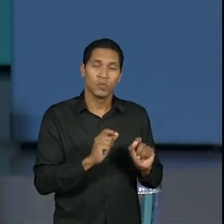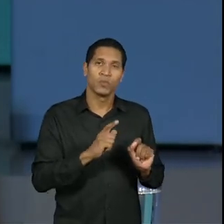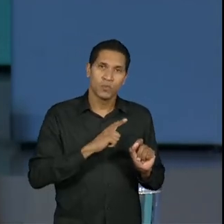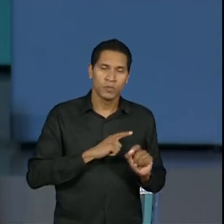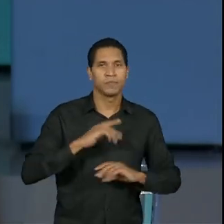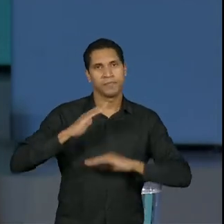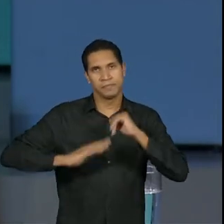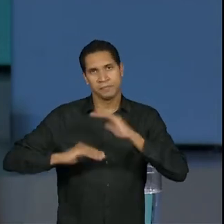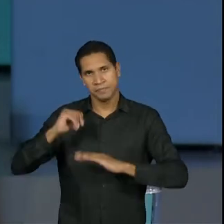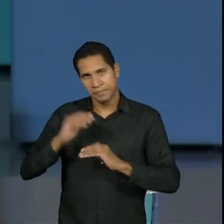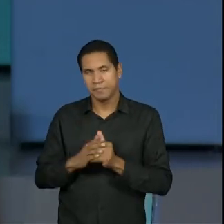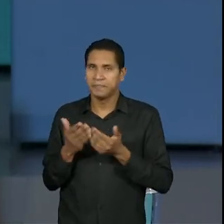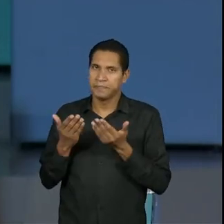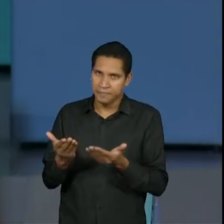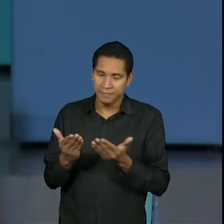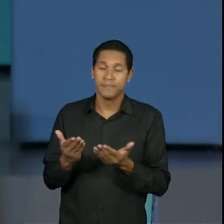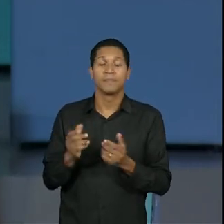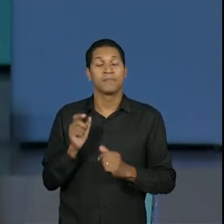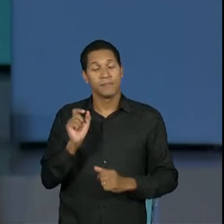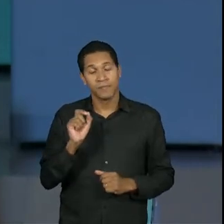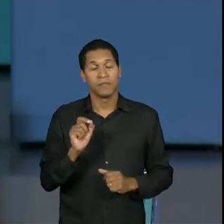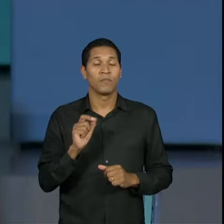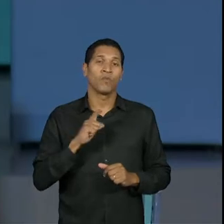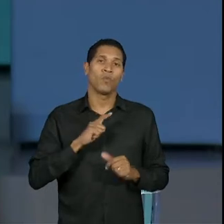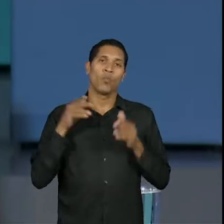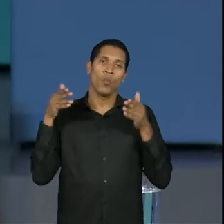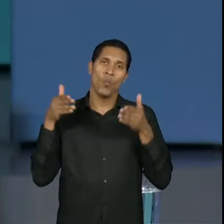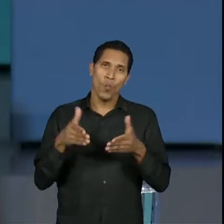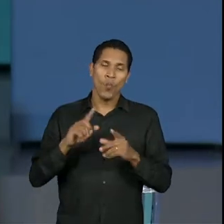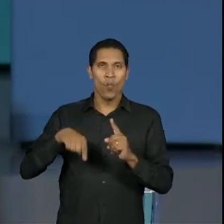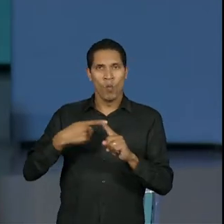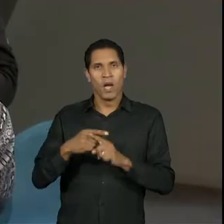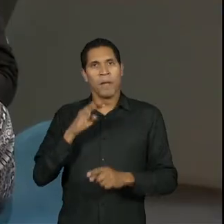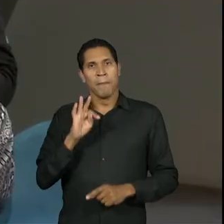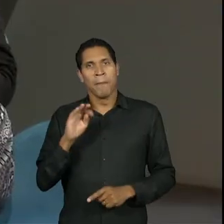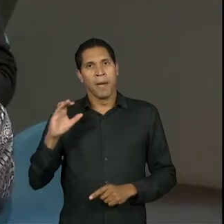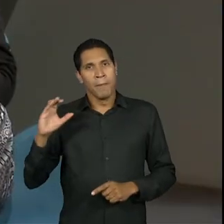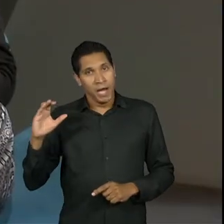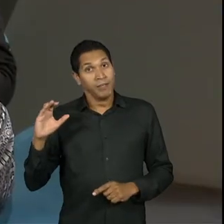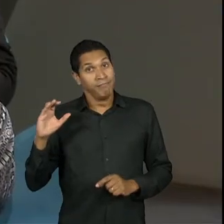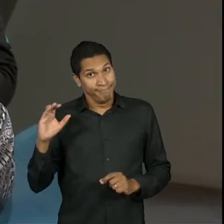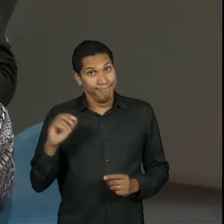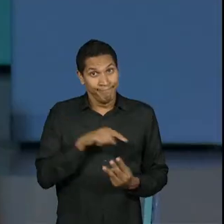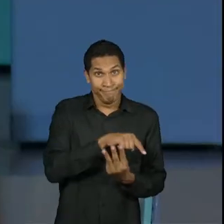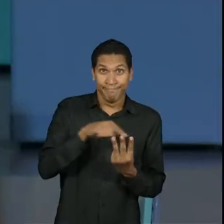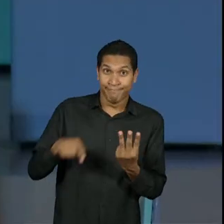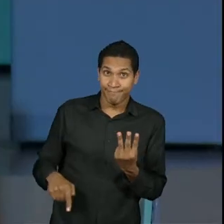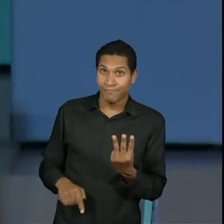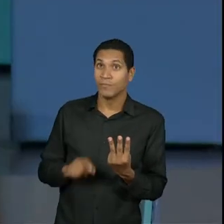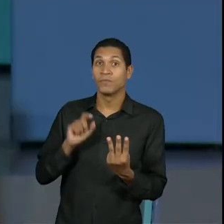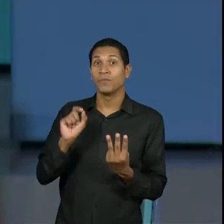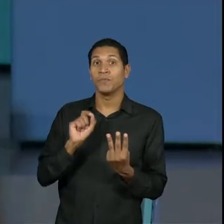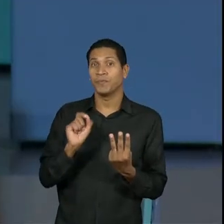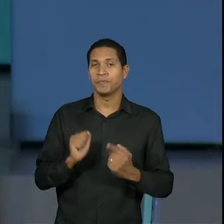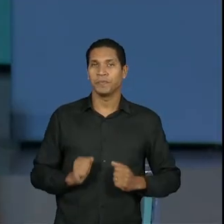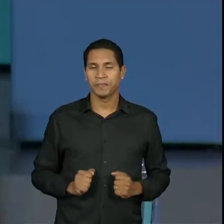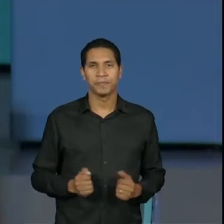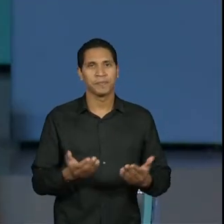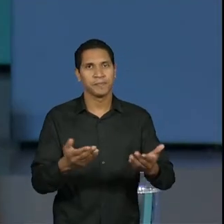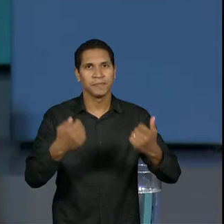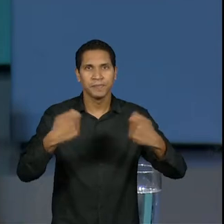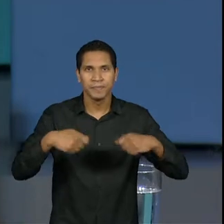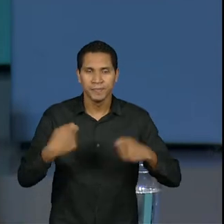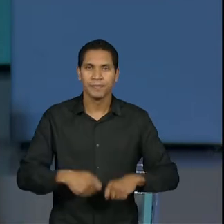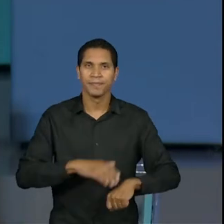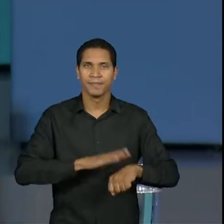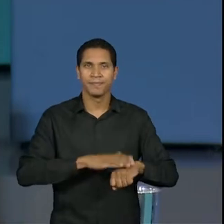atividades e tem o trabalho de conclusão de curso, né? Então, assim, o que acontece? Isso que você precisa